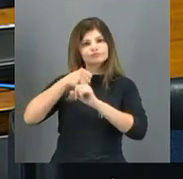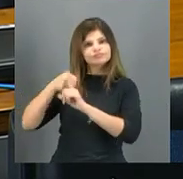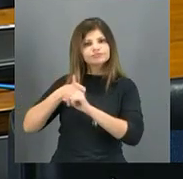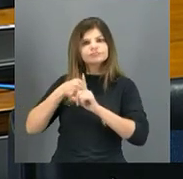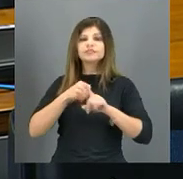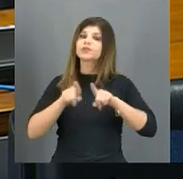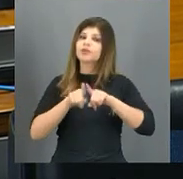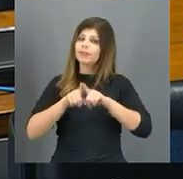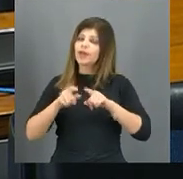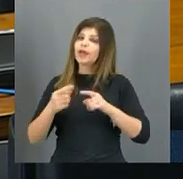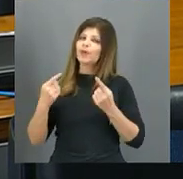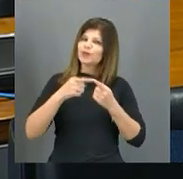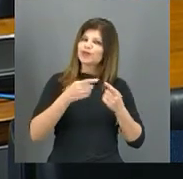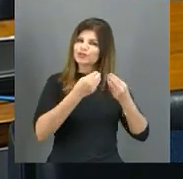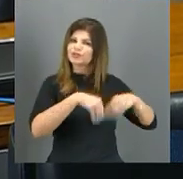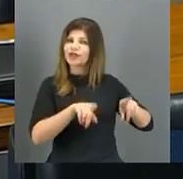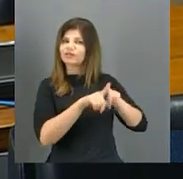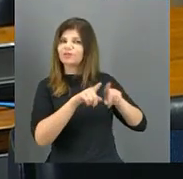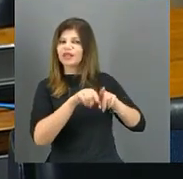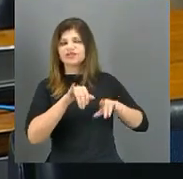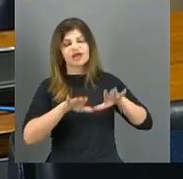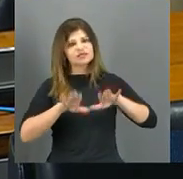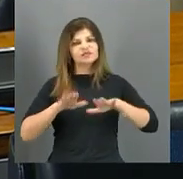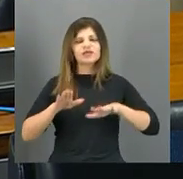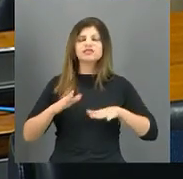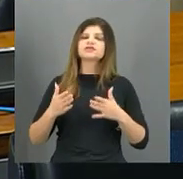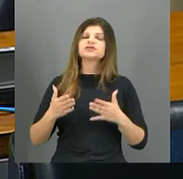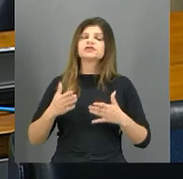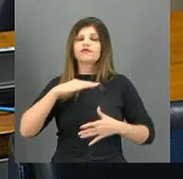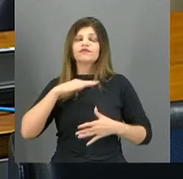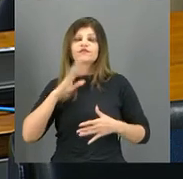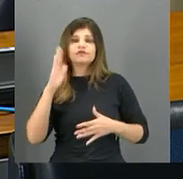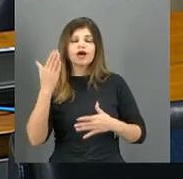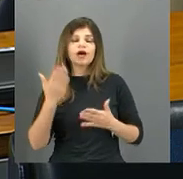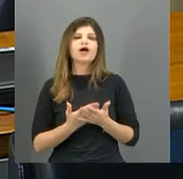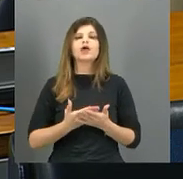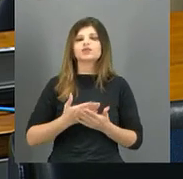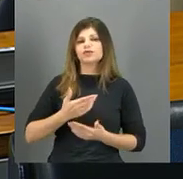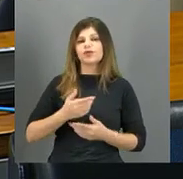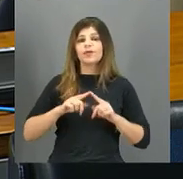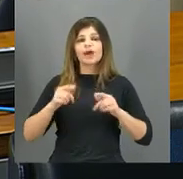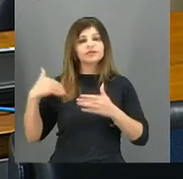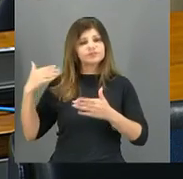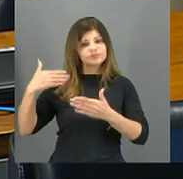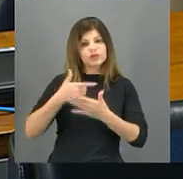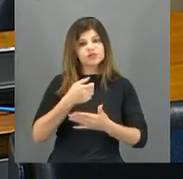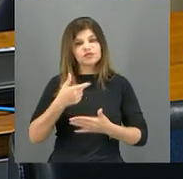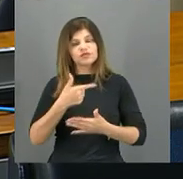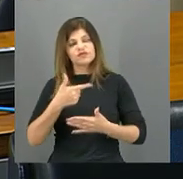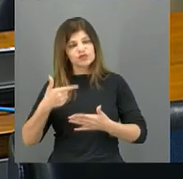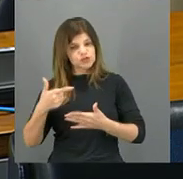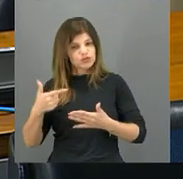parceiro. Entre 2020 e 2022, entre janeiro e 2020 e maio de 2022, o Brasil